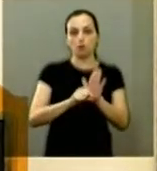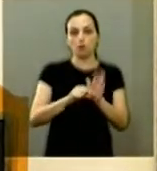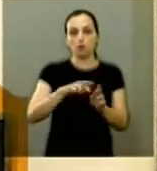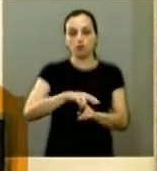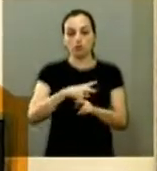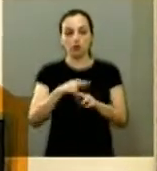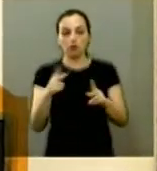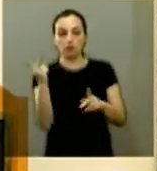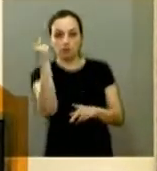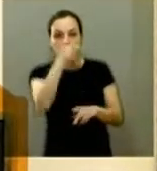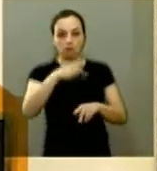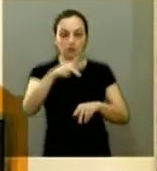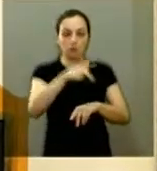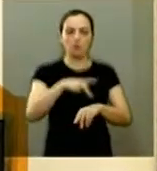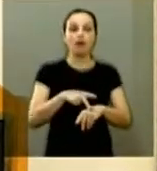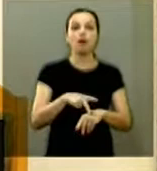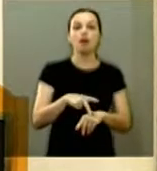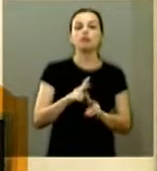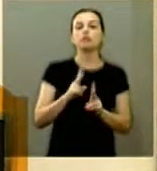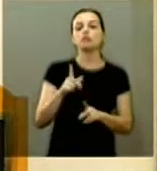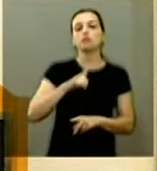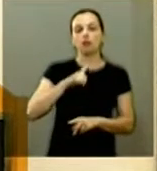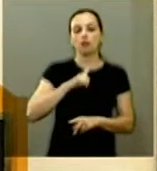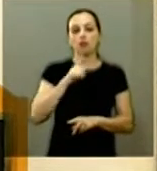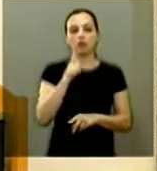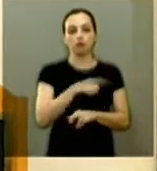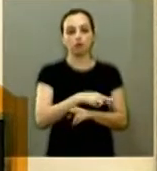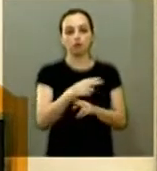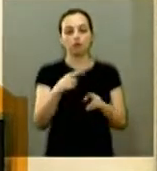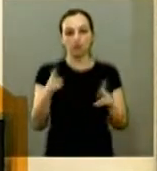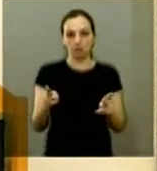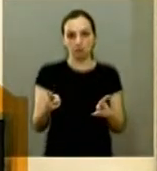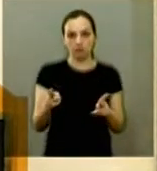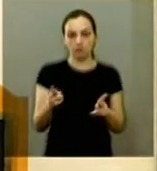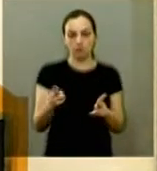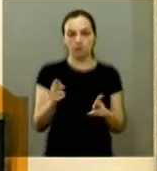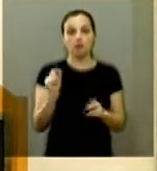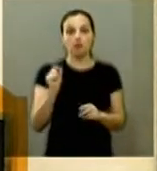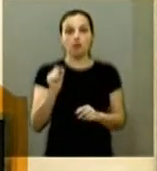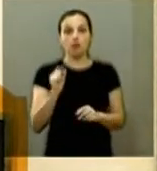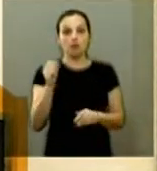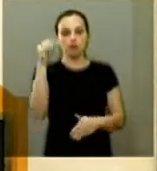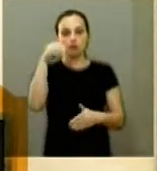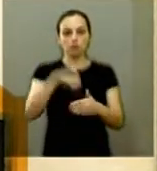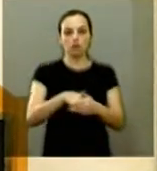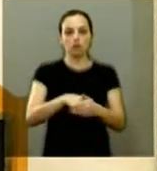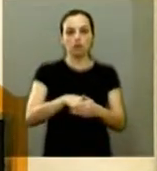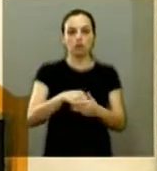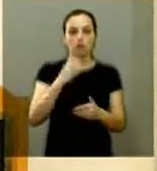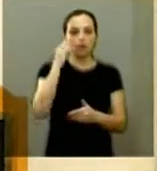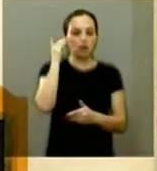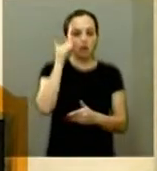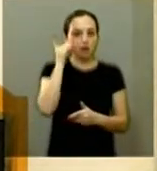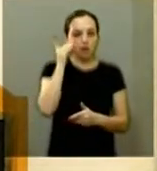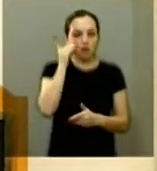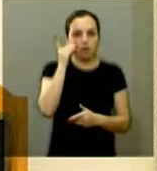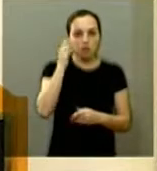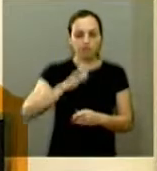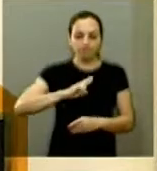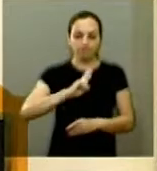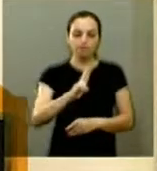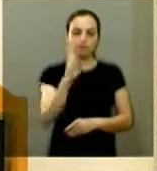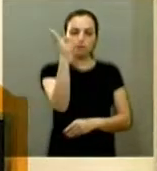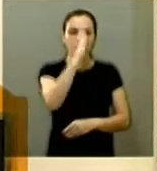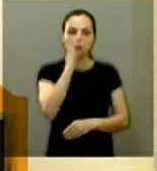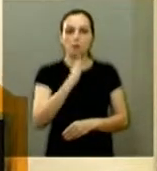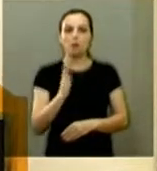num país que ainda é muito desigual. Acho que a candidatura da presidente Dilma Rousseff representa para o Brasil nesse